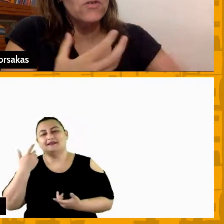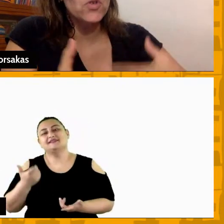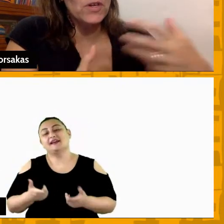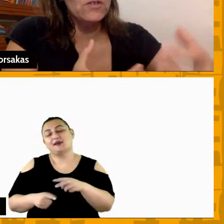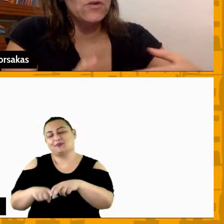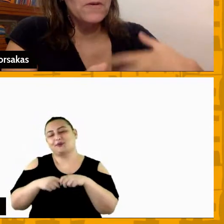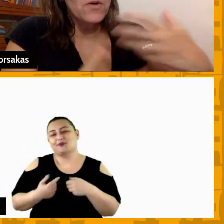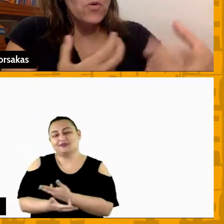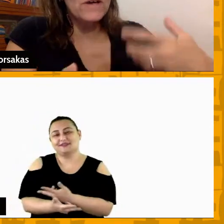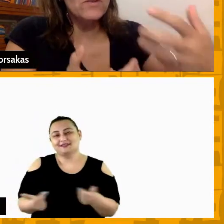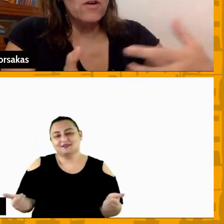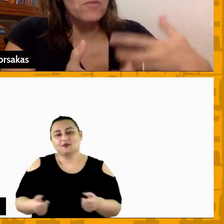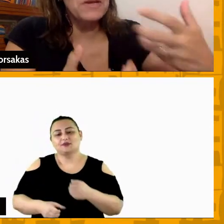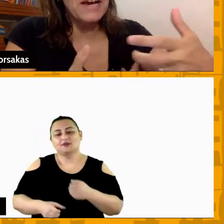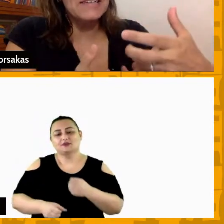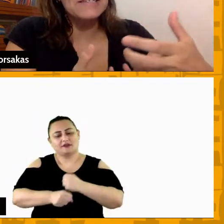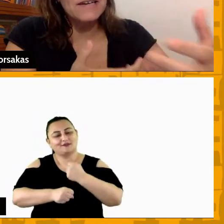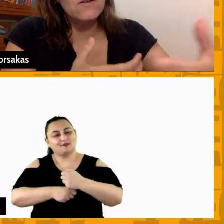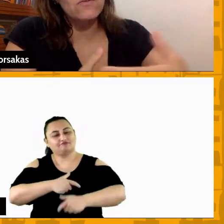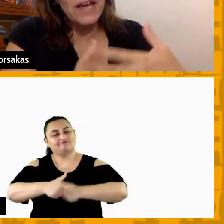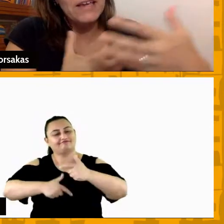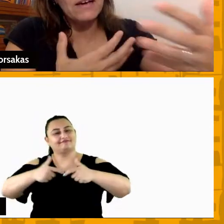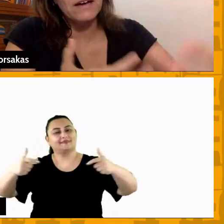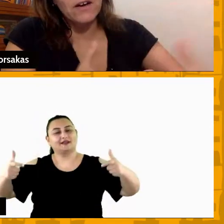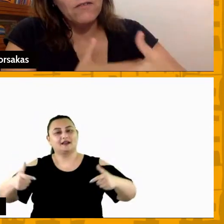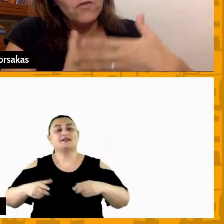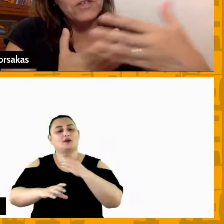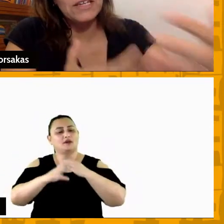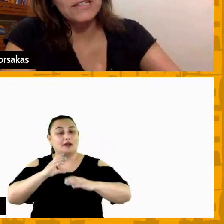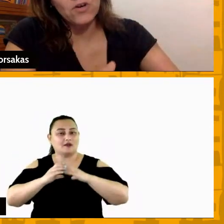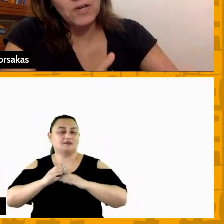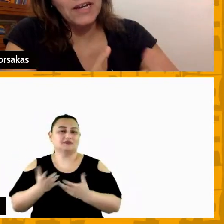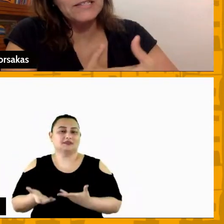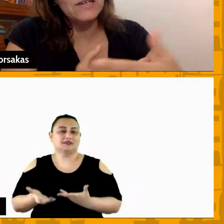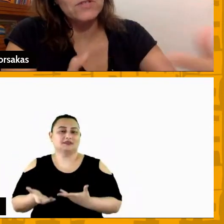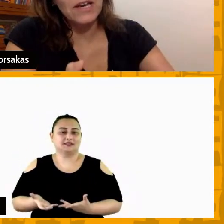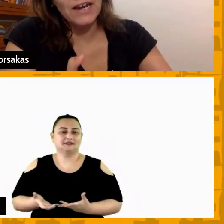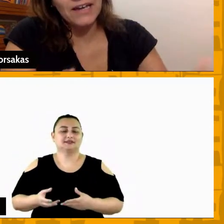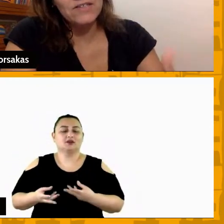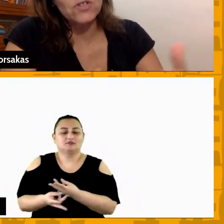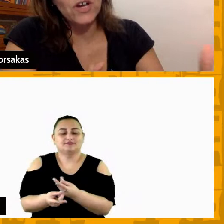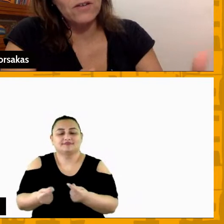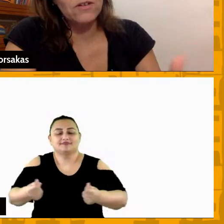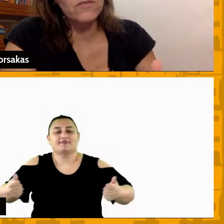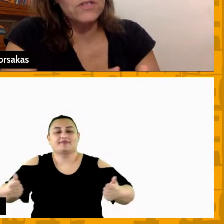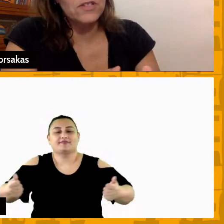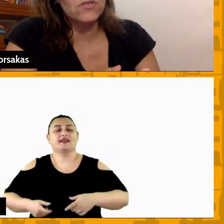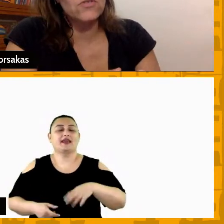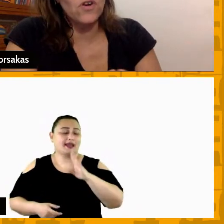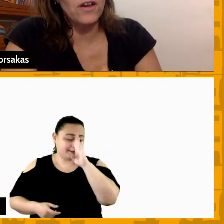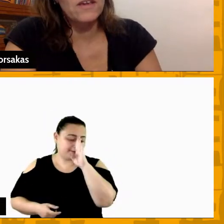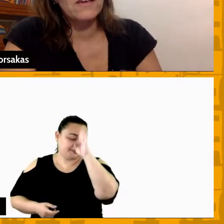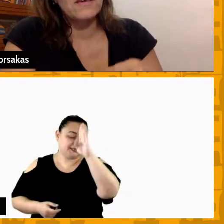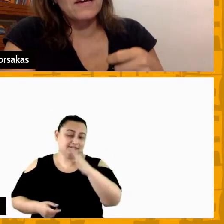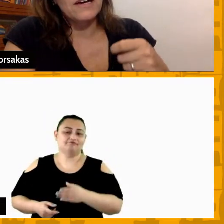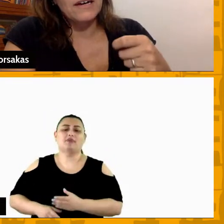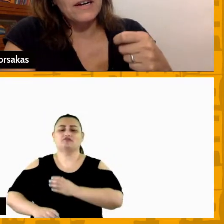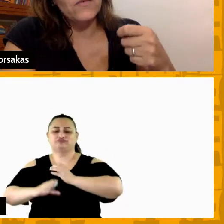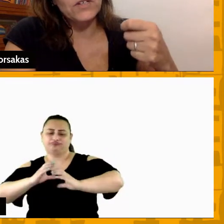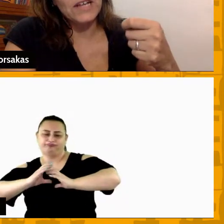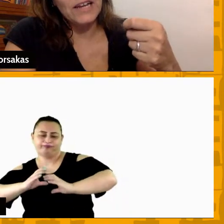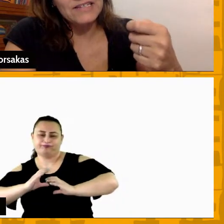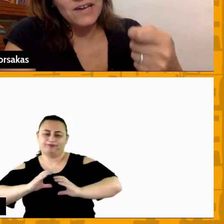vocês vão construindo o quanto a comunicação e a fluidez da comunicação os canais de diálogo que vocês constroem